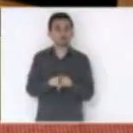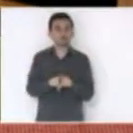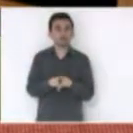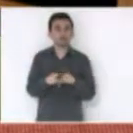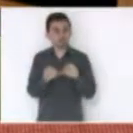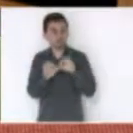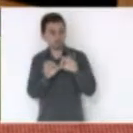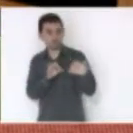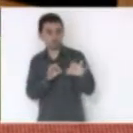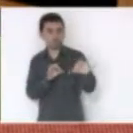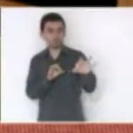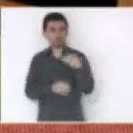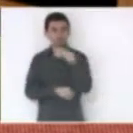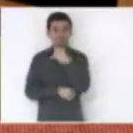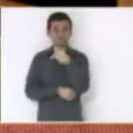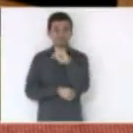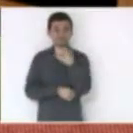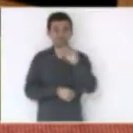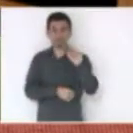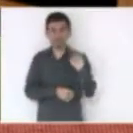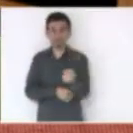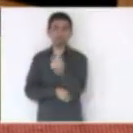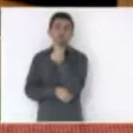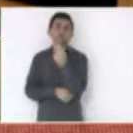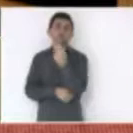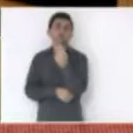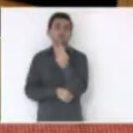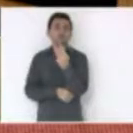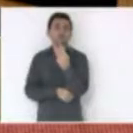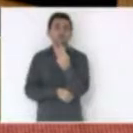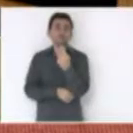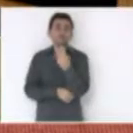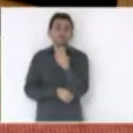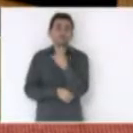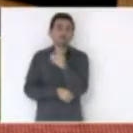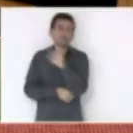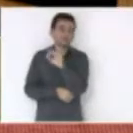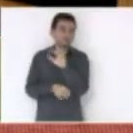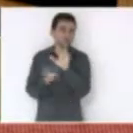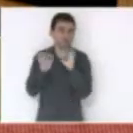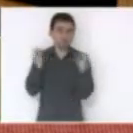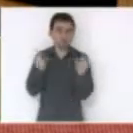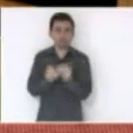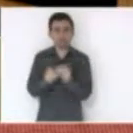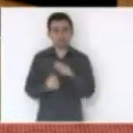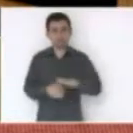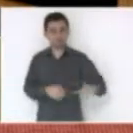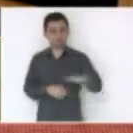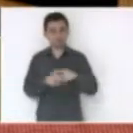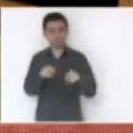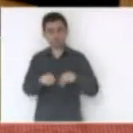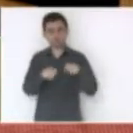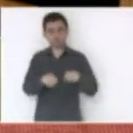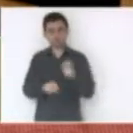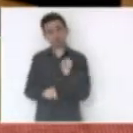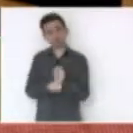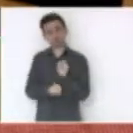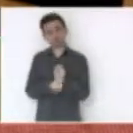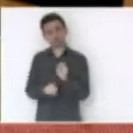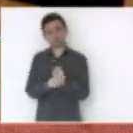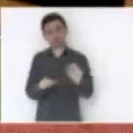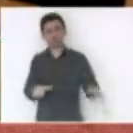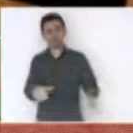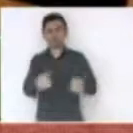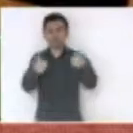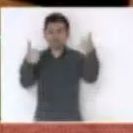interior cerca de 70 mil famílias de agricultores hoje esperam a substituição ameluir das suas